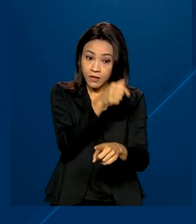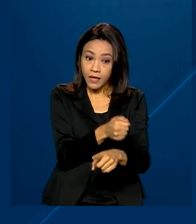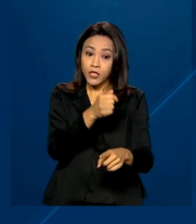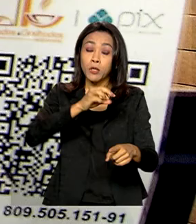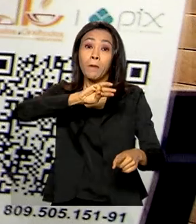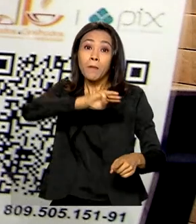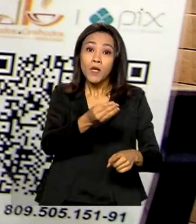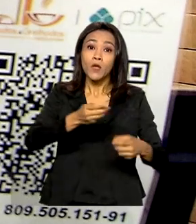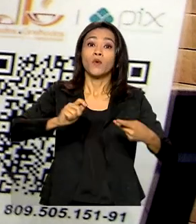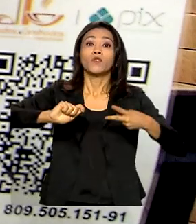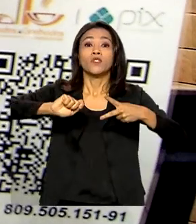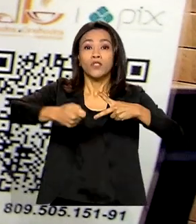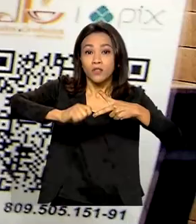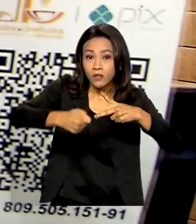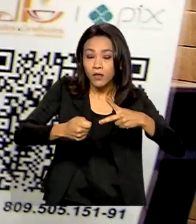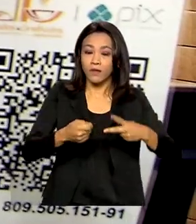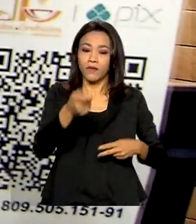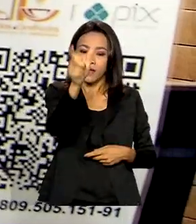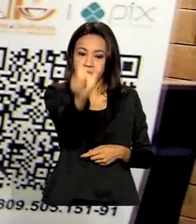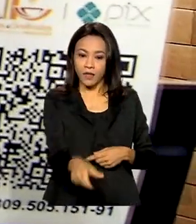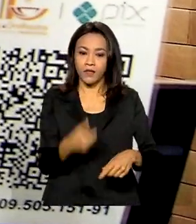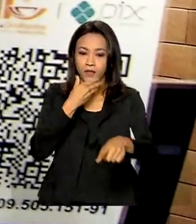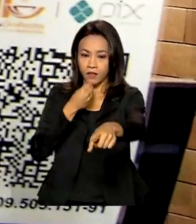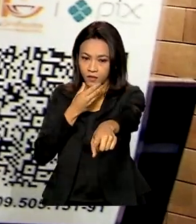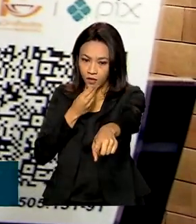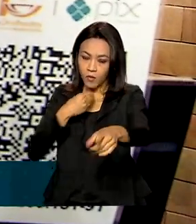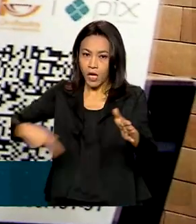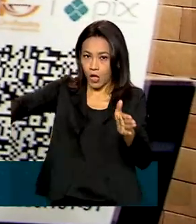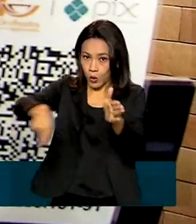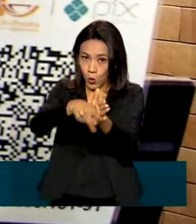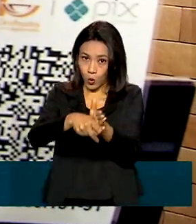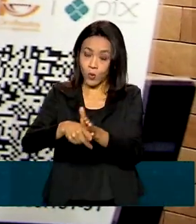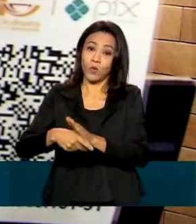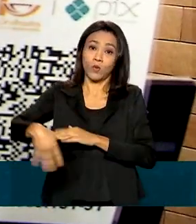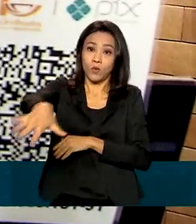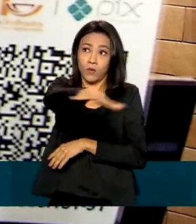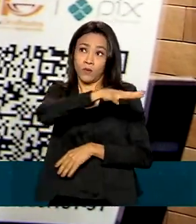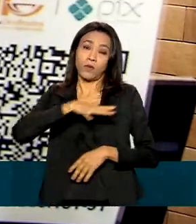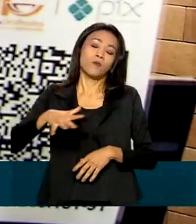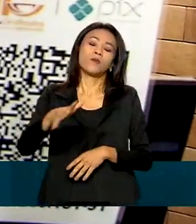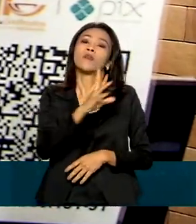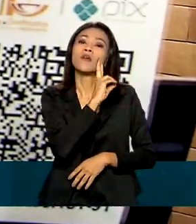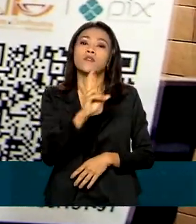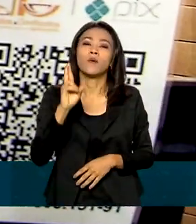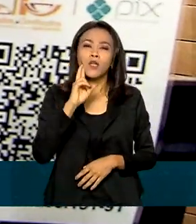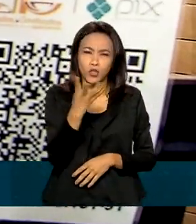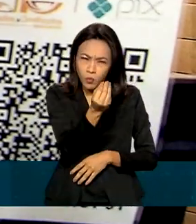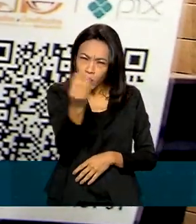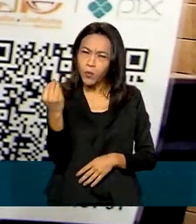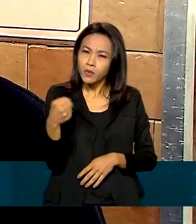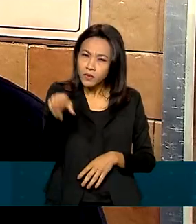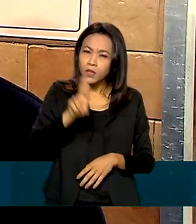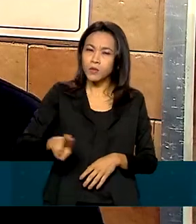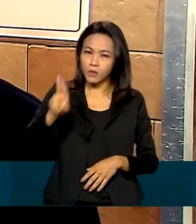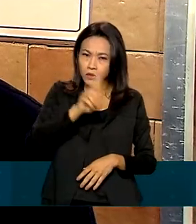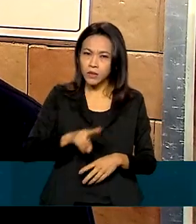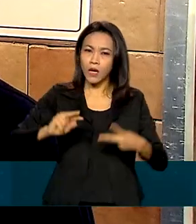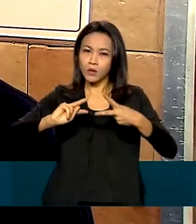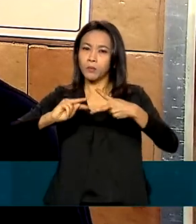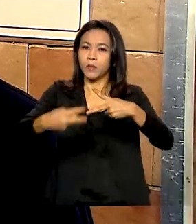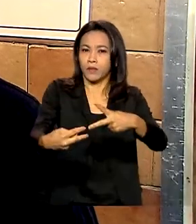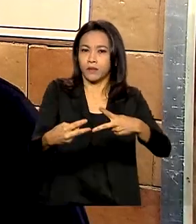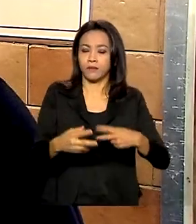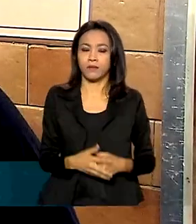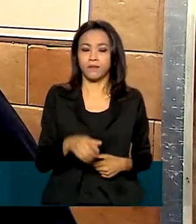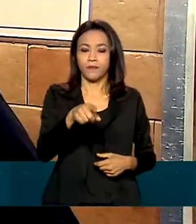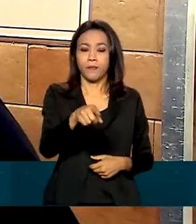brasileira. Alan, dono desse restaurante em Brasília, conta que muitos clientes têm feito pagamento por Pix. Com uma tendência global,